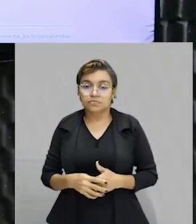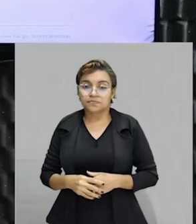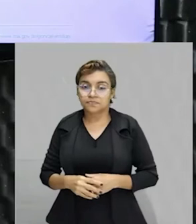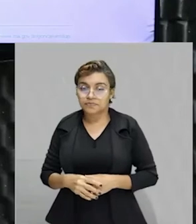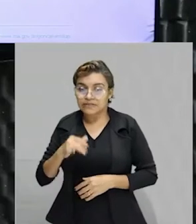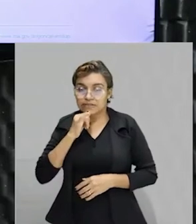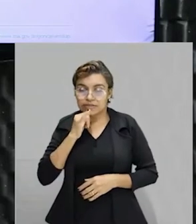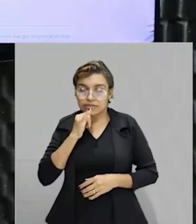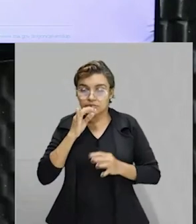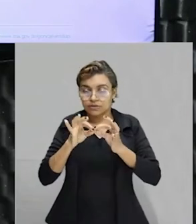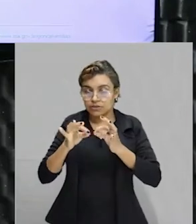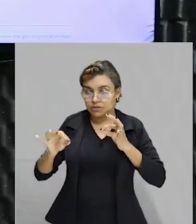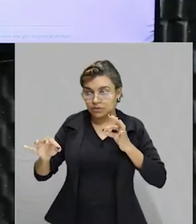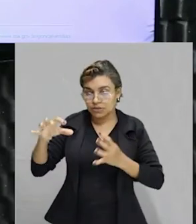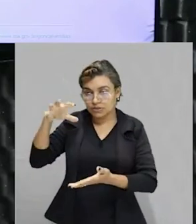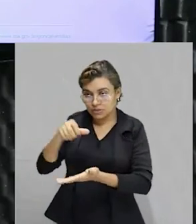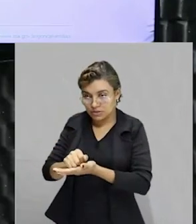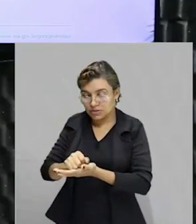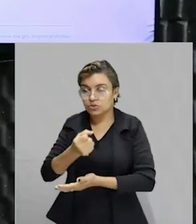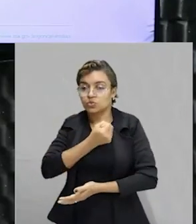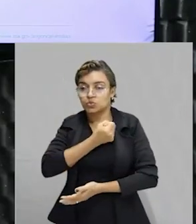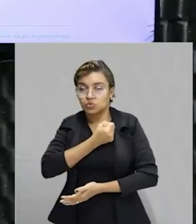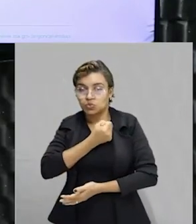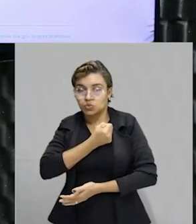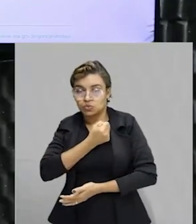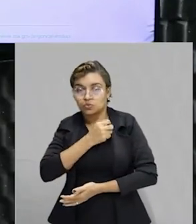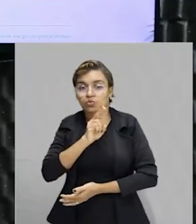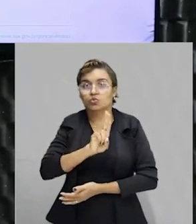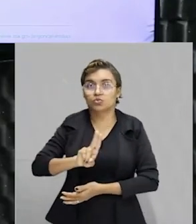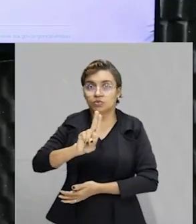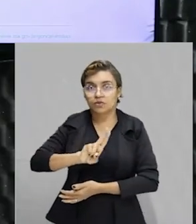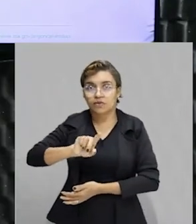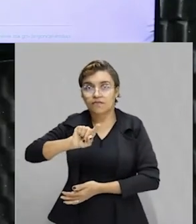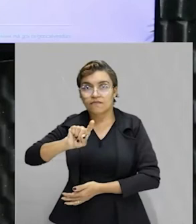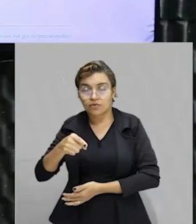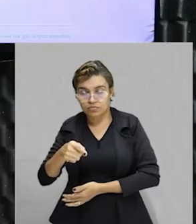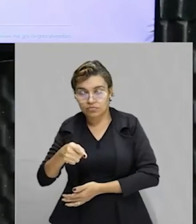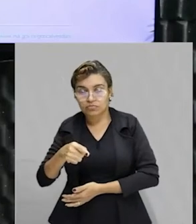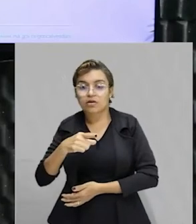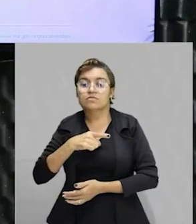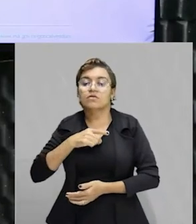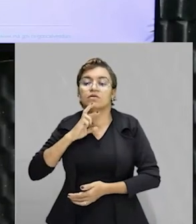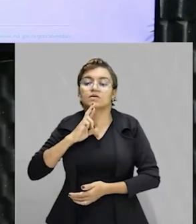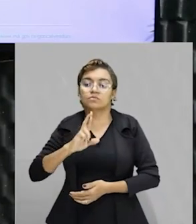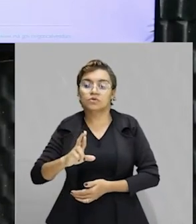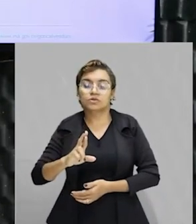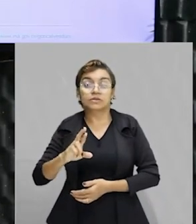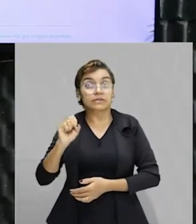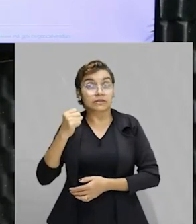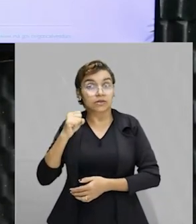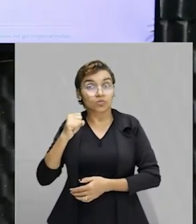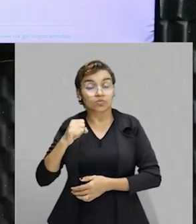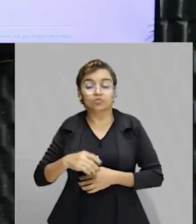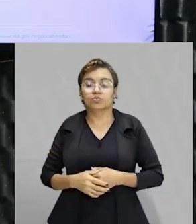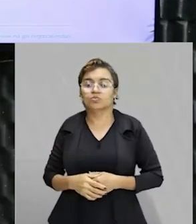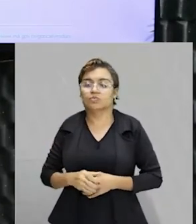As distâncias estão registradas, né, em números decimais e o problema solicita a resposta em segundos. Lembra